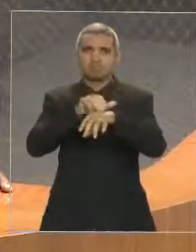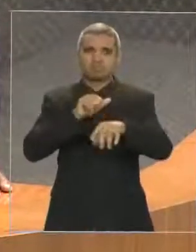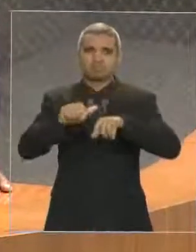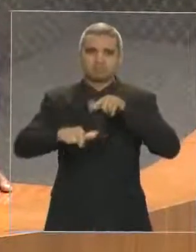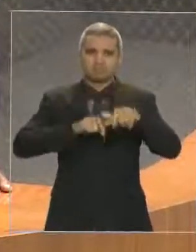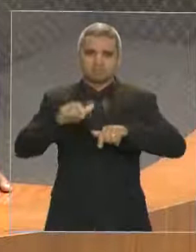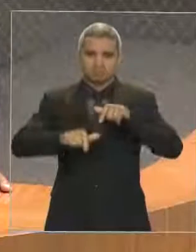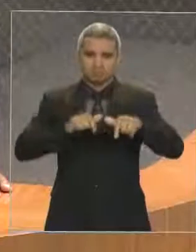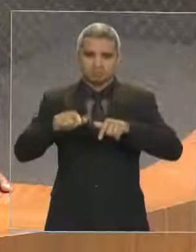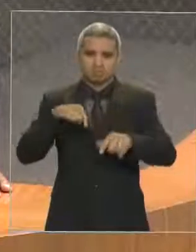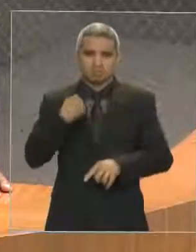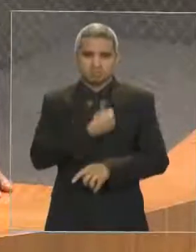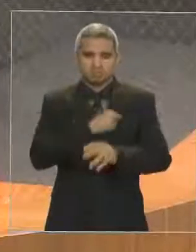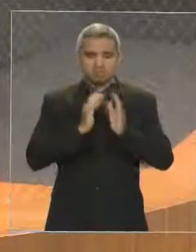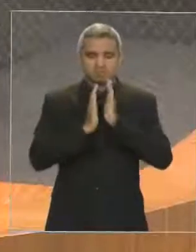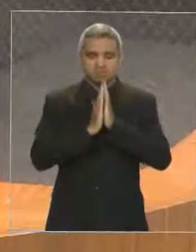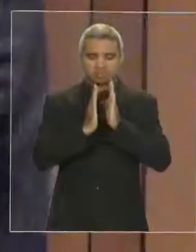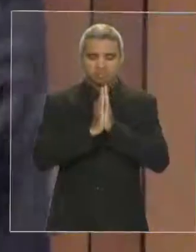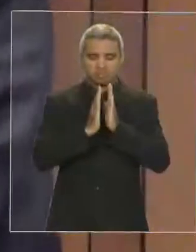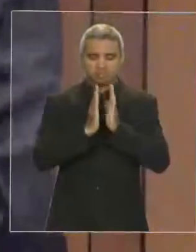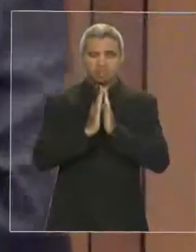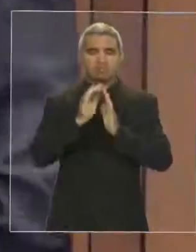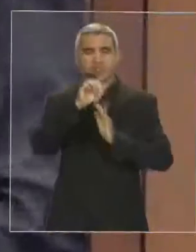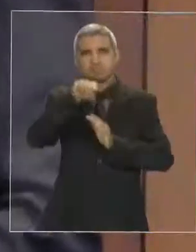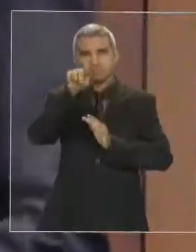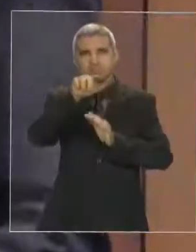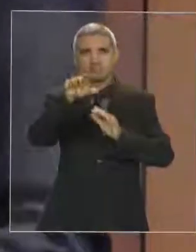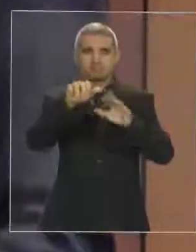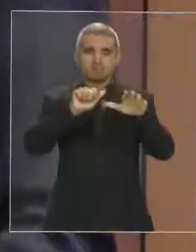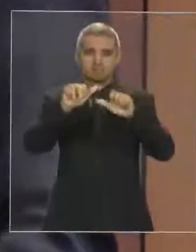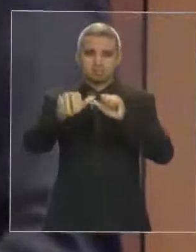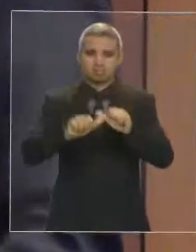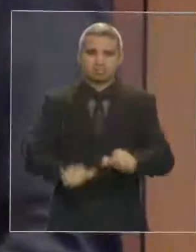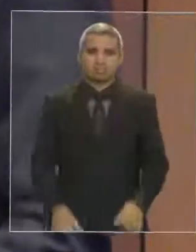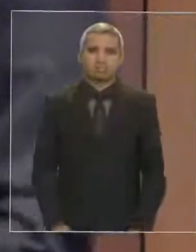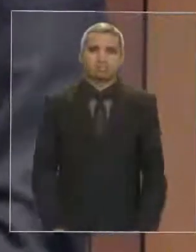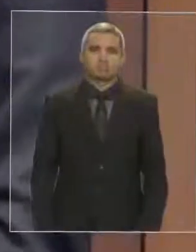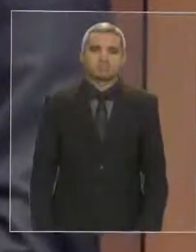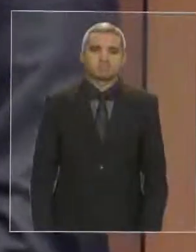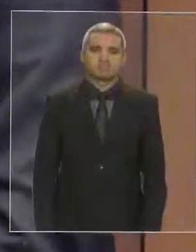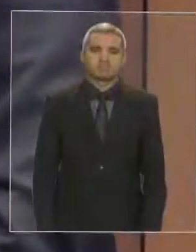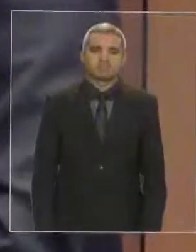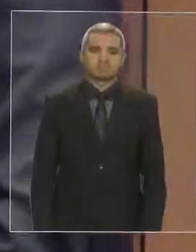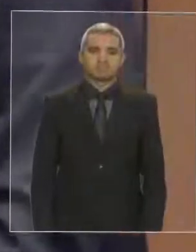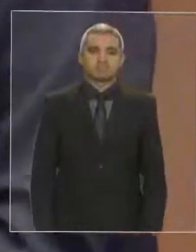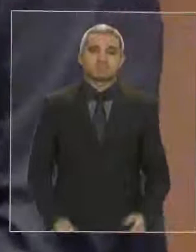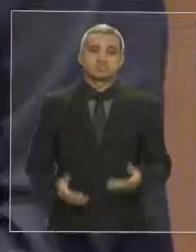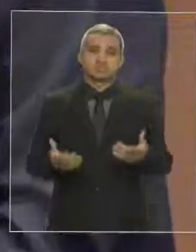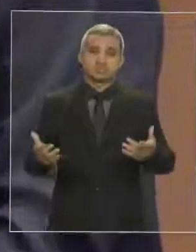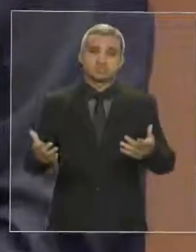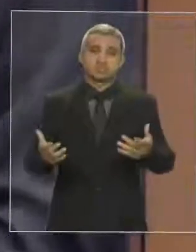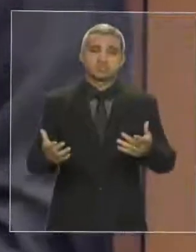oração. Senhores, não se faz polícia sem número.